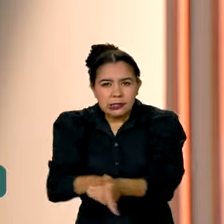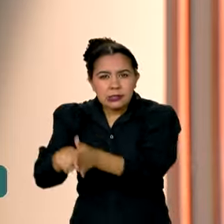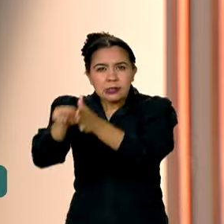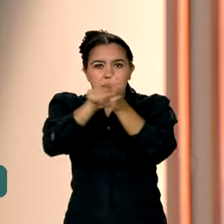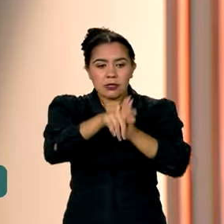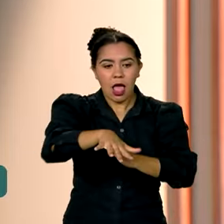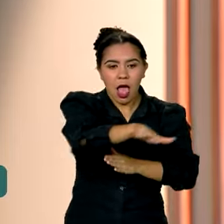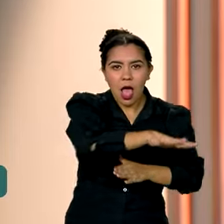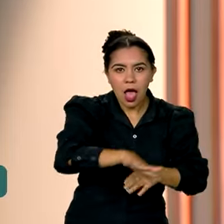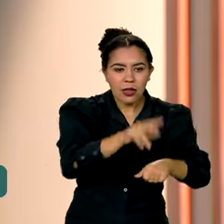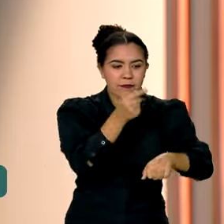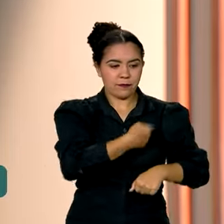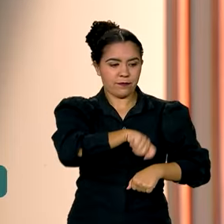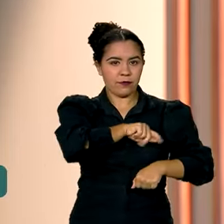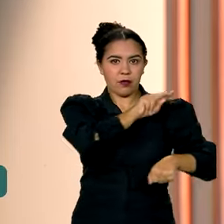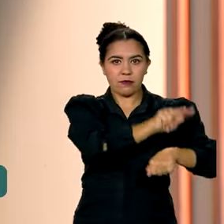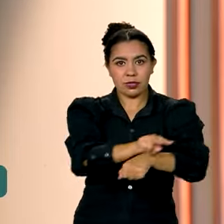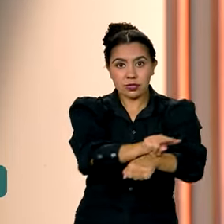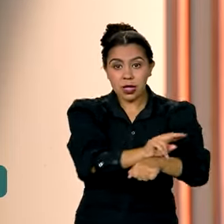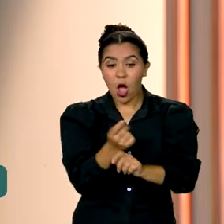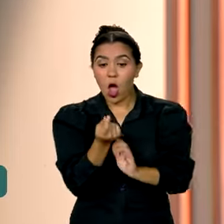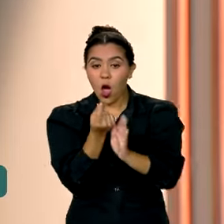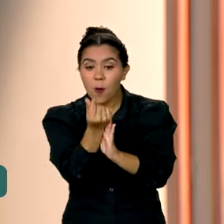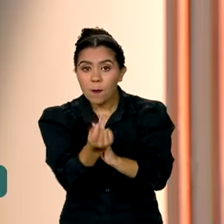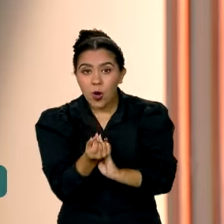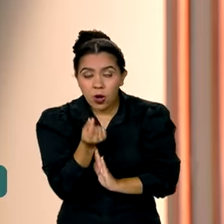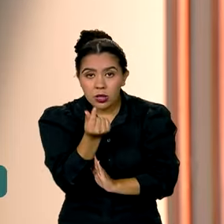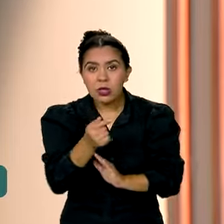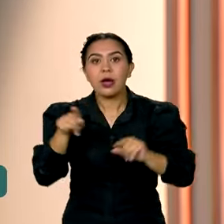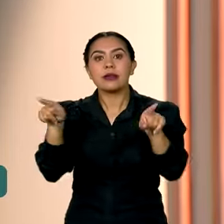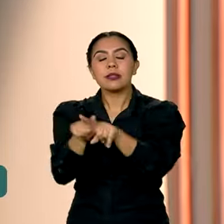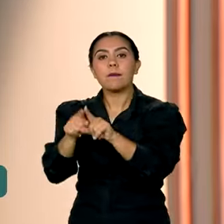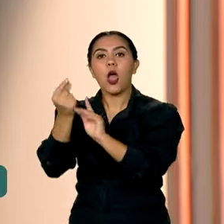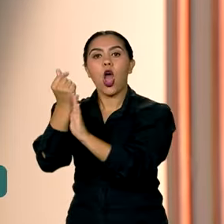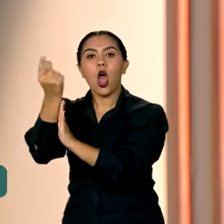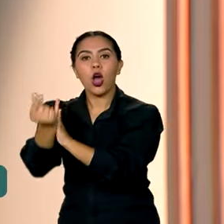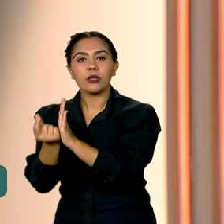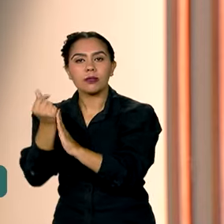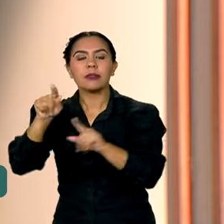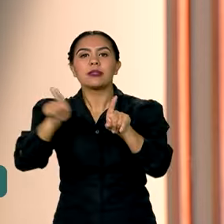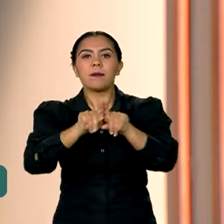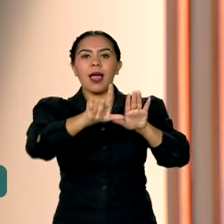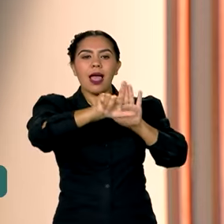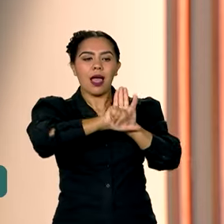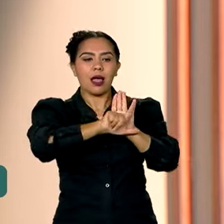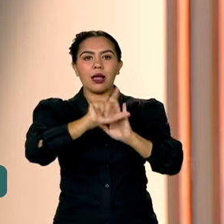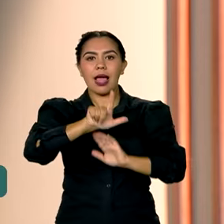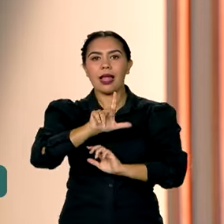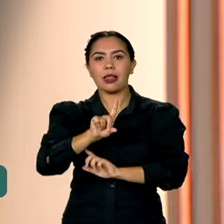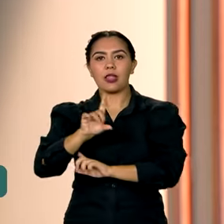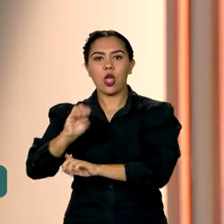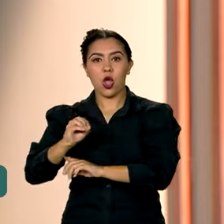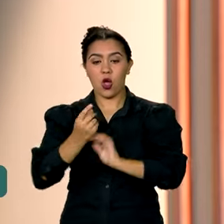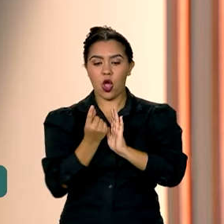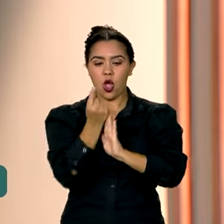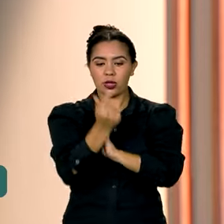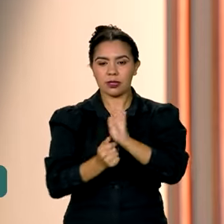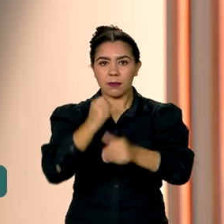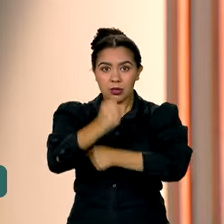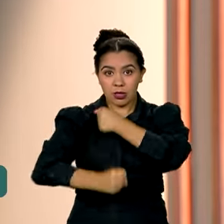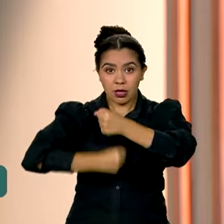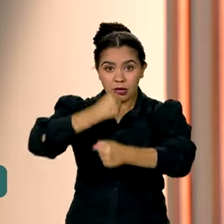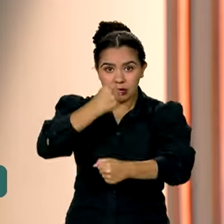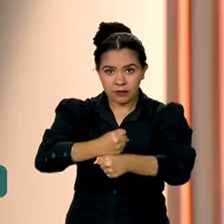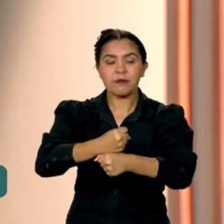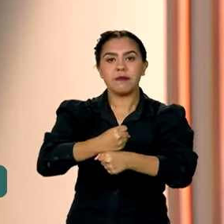monetária e do orçamento deste ano e alinhavaram ali as diretrizes orçamentárias para o orçamento do ano que vem. Em